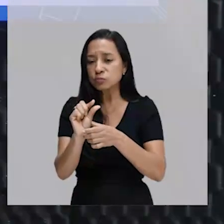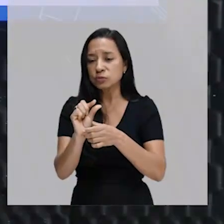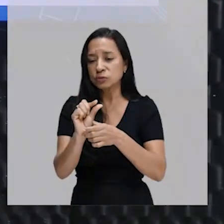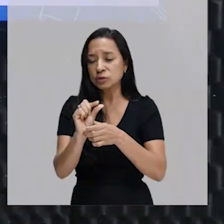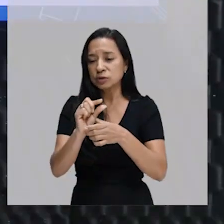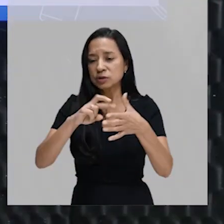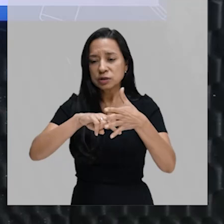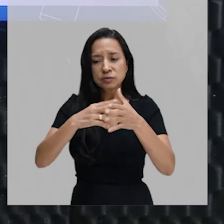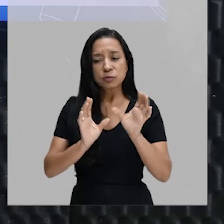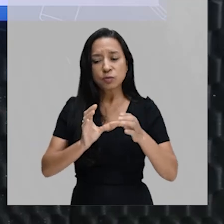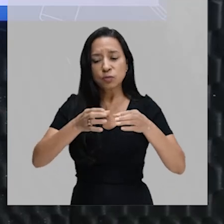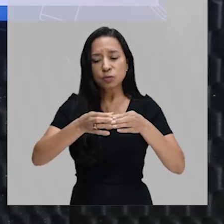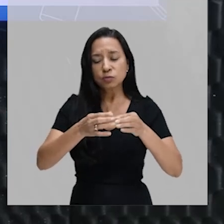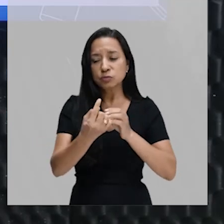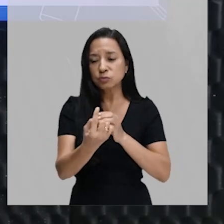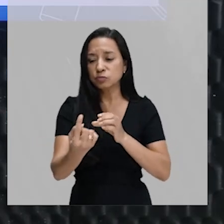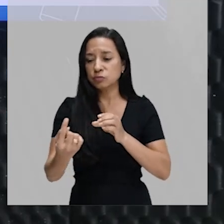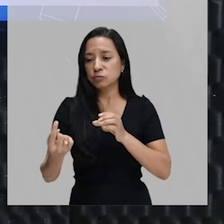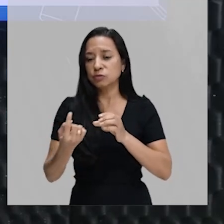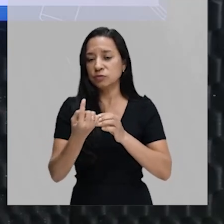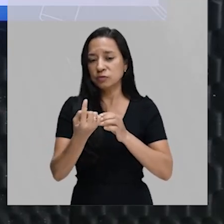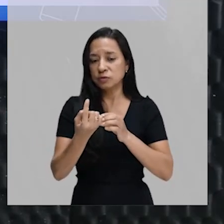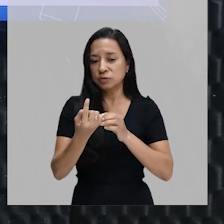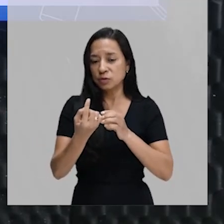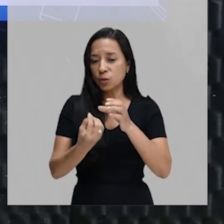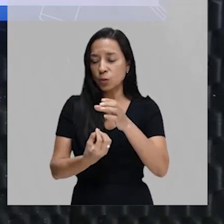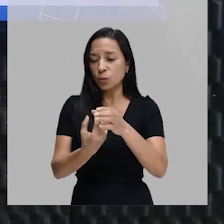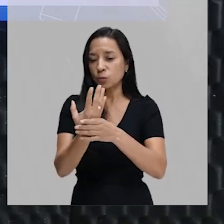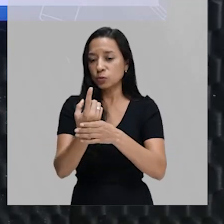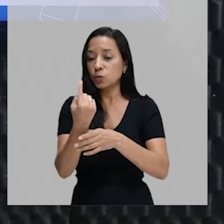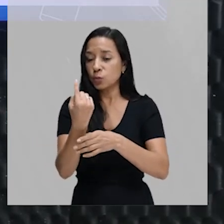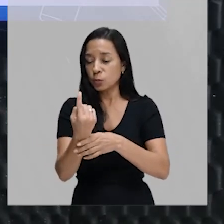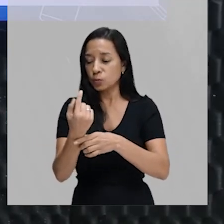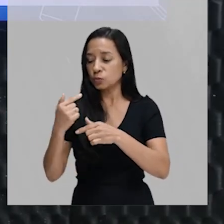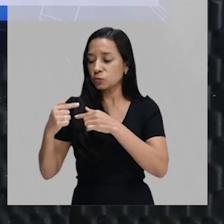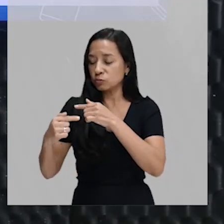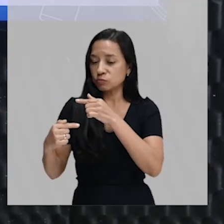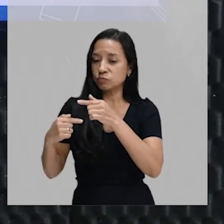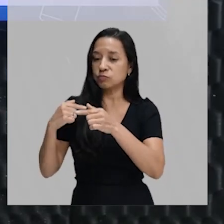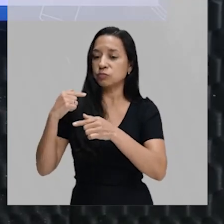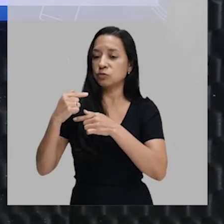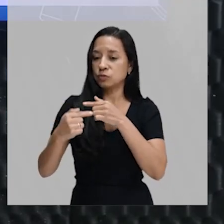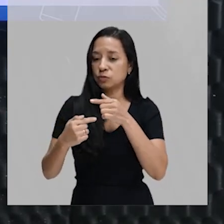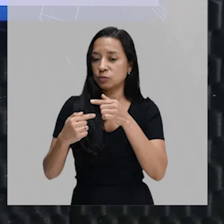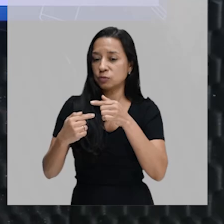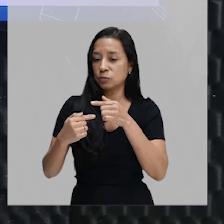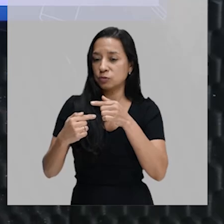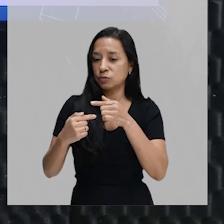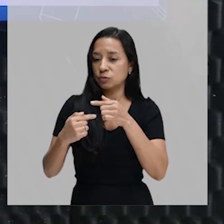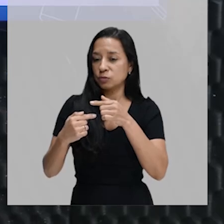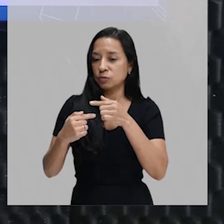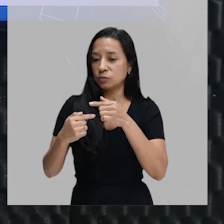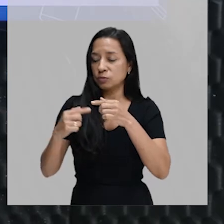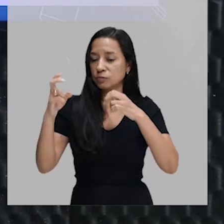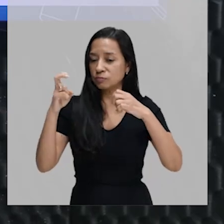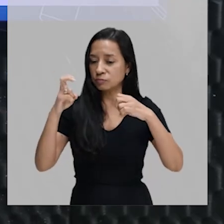originados de um único genitor, por meio da reprodução. Pessoal, aqui é reprodução